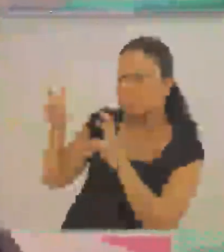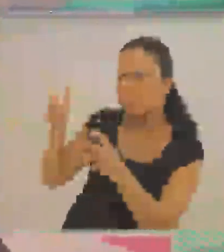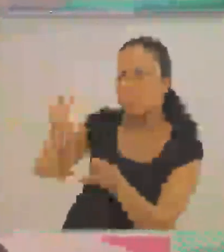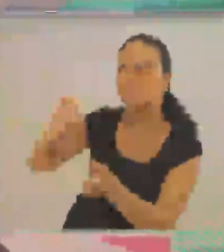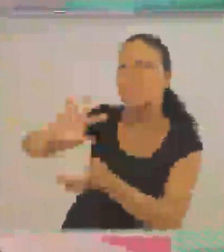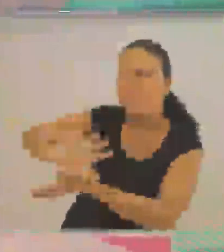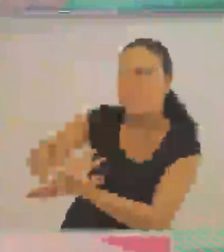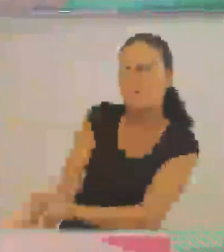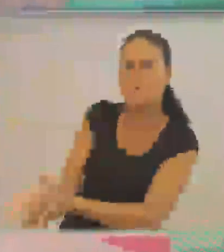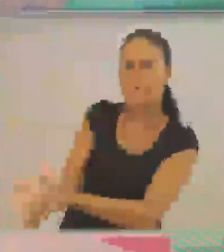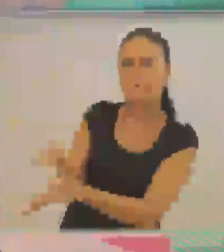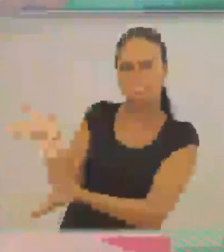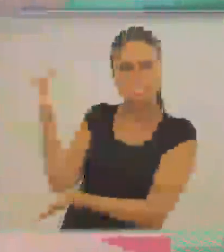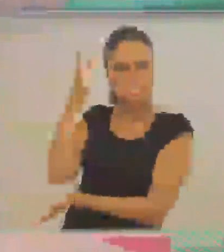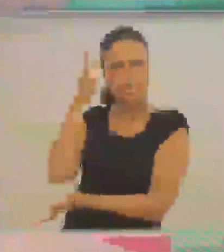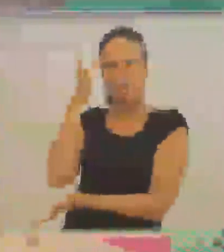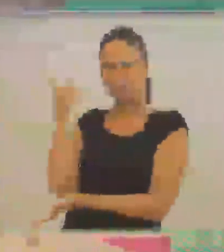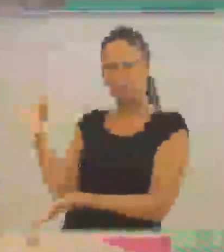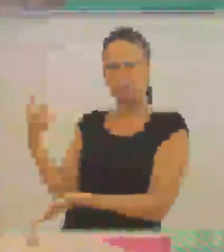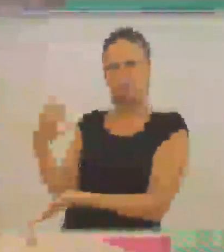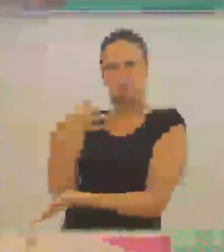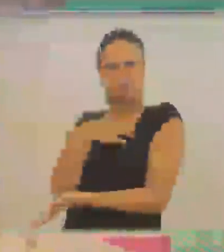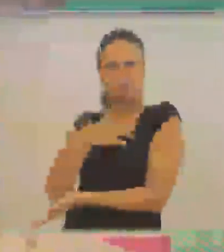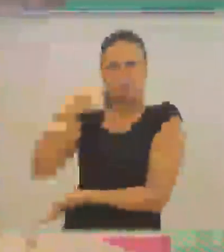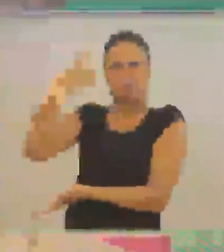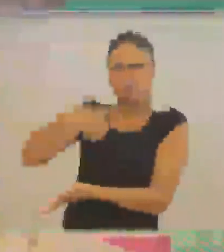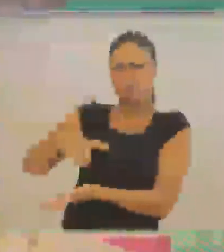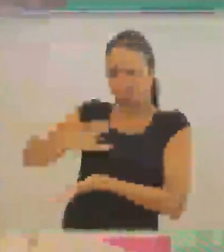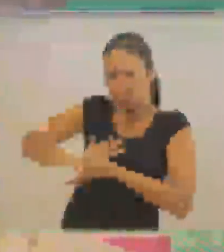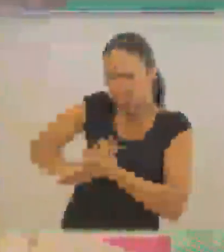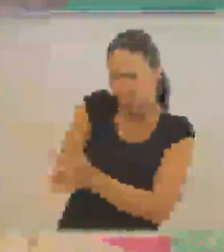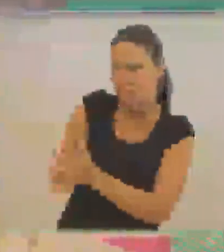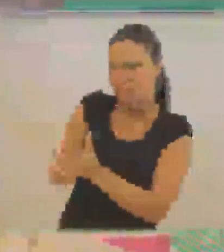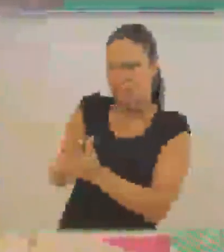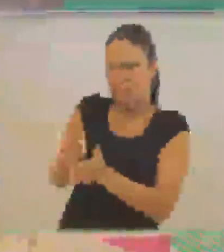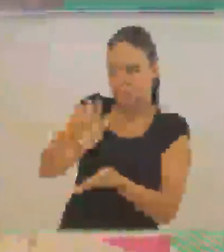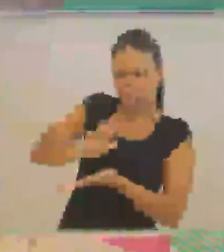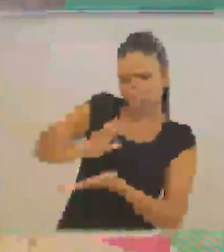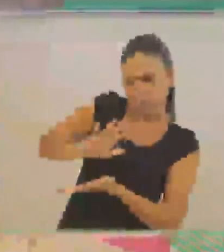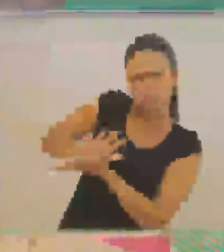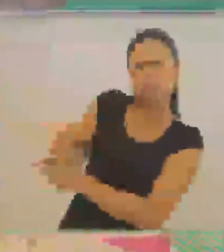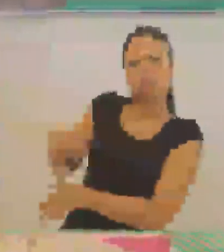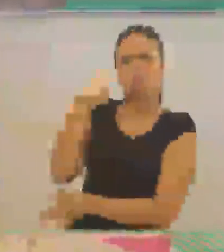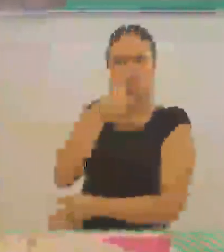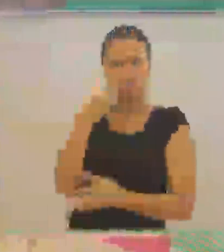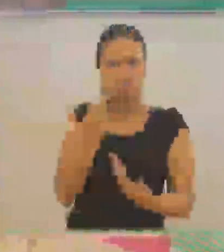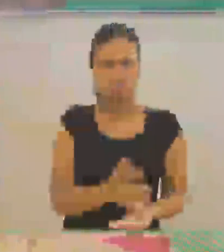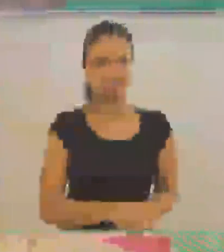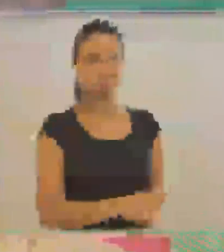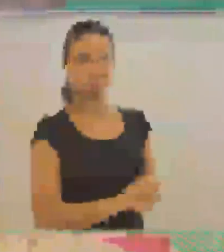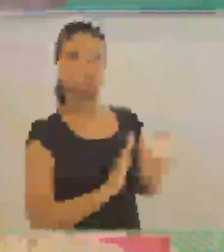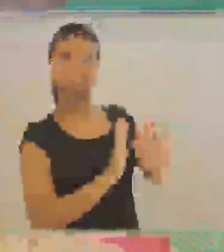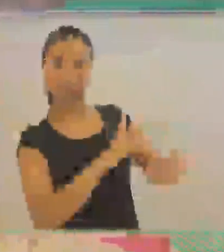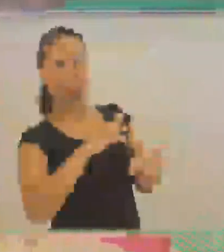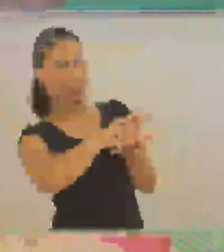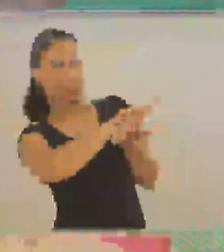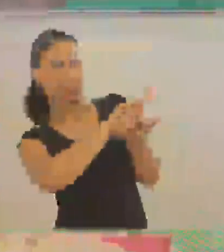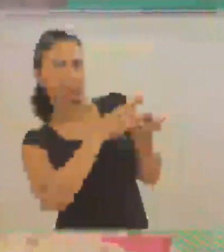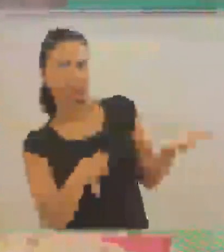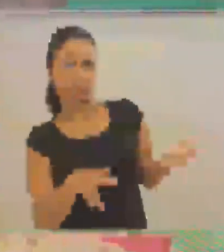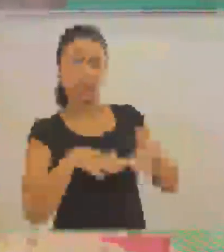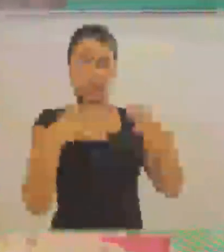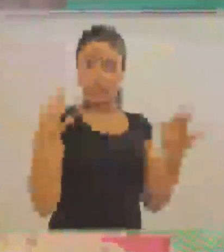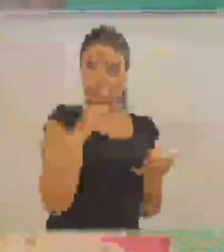contrário, por ser oralizada? Vários tempos. O maior de todos era o meu. Já não queria